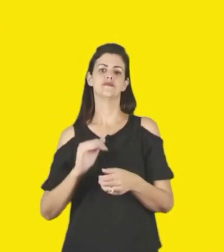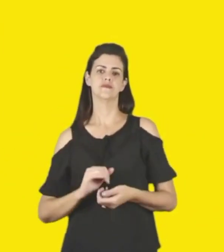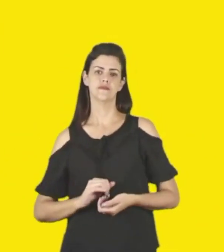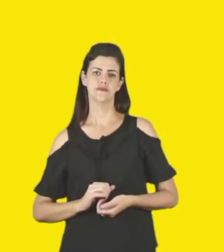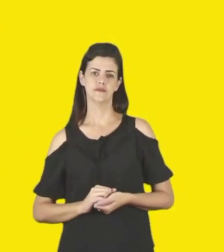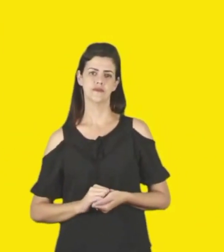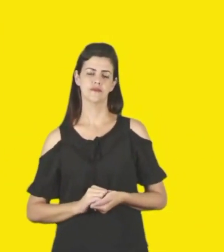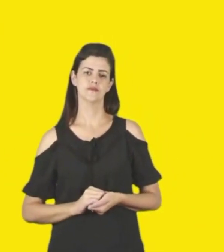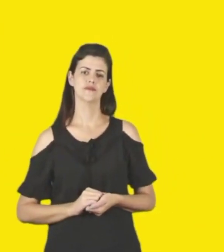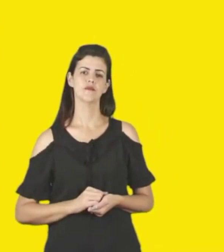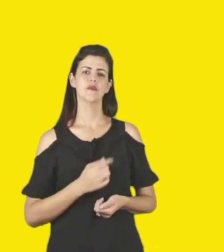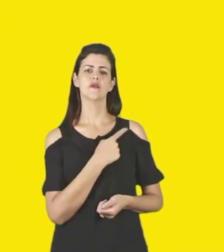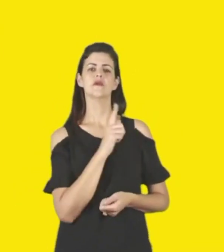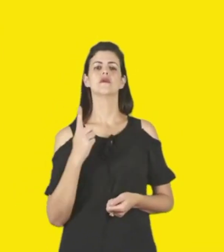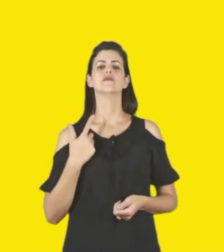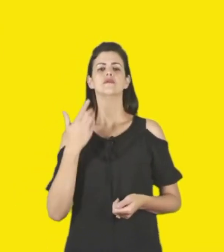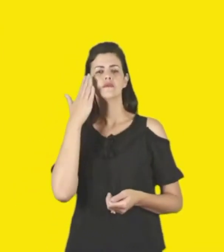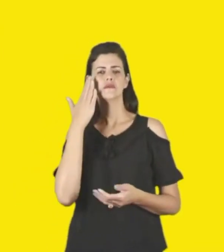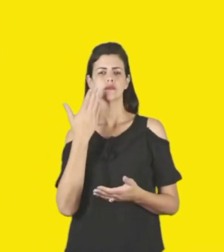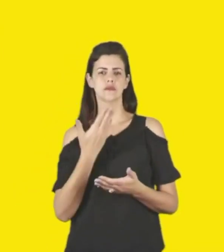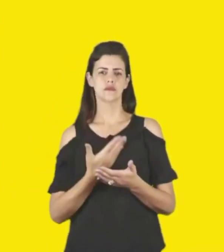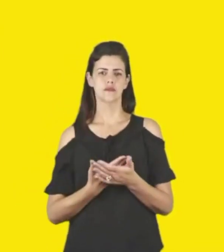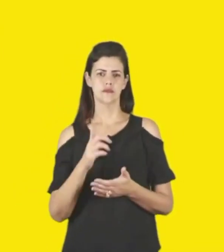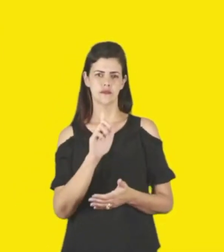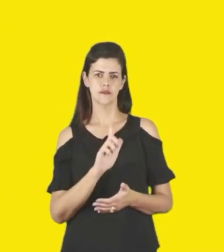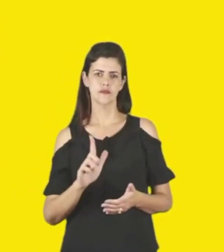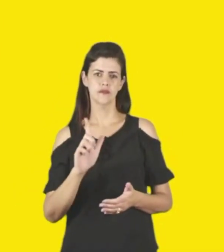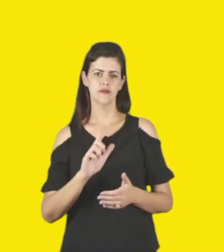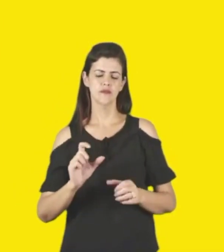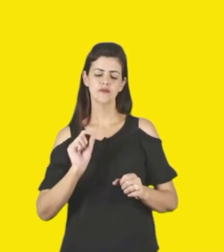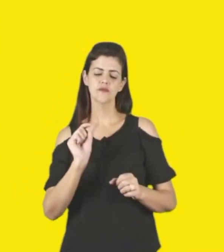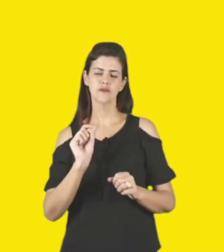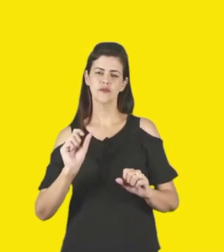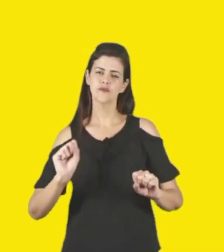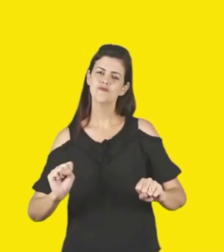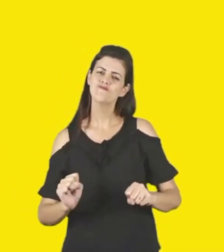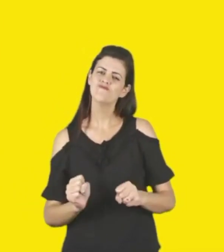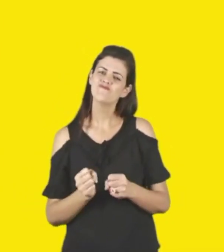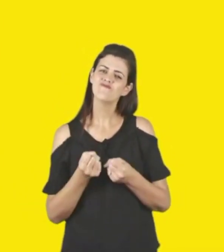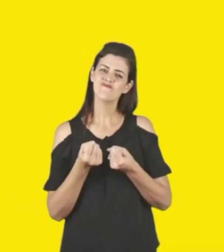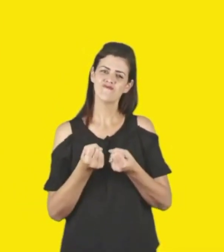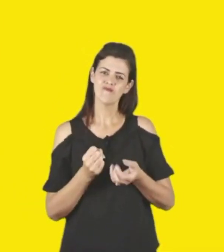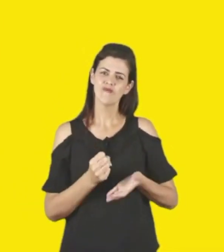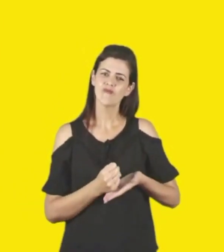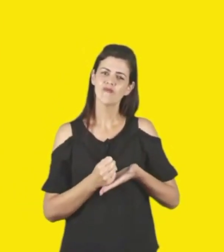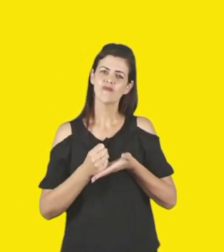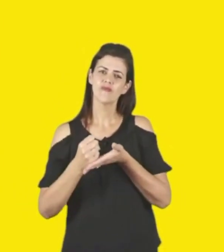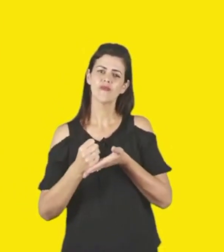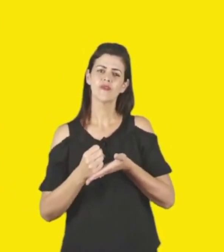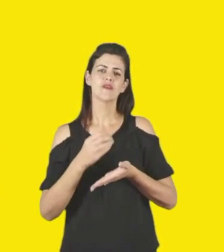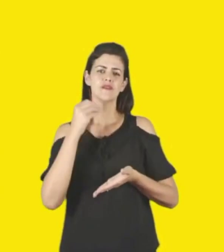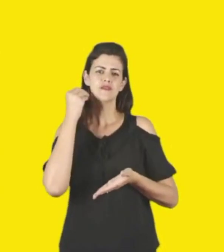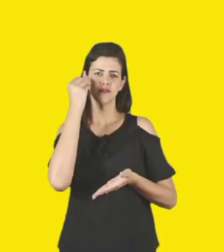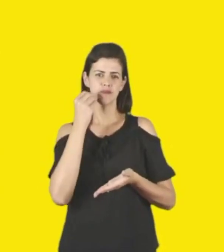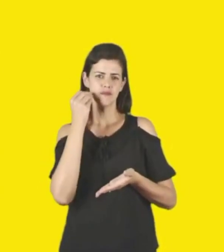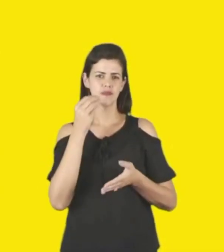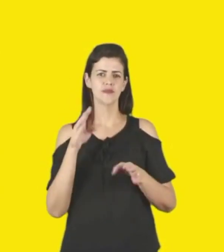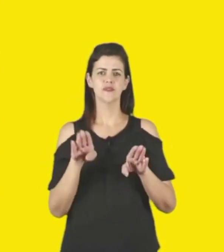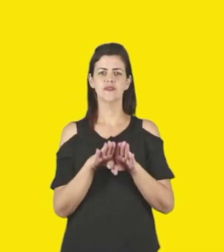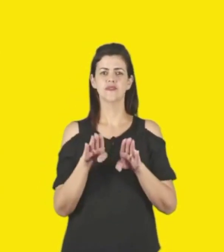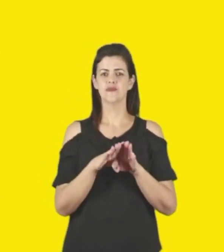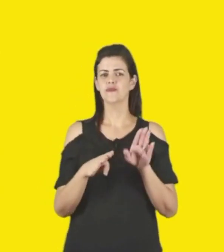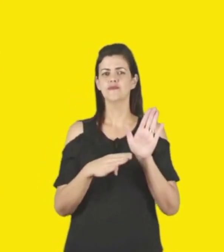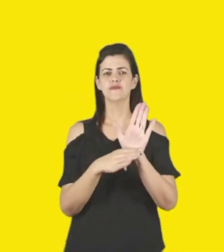Visamos, dessa maneira, claro, reforçar todo esse trabalho de intercâmbio de experiências e também reforçar a